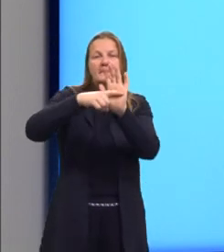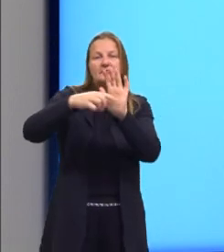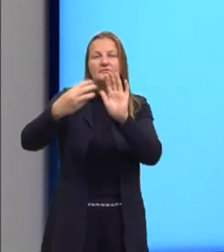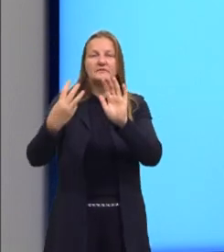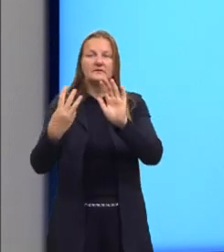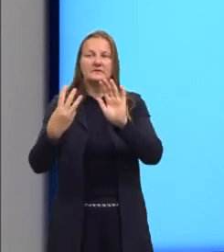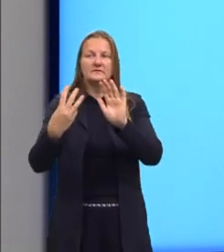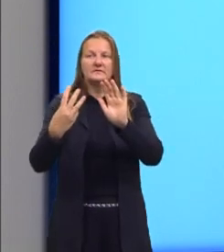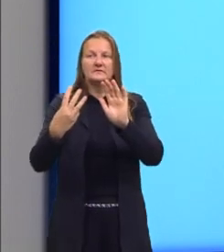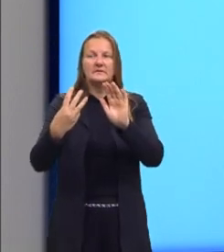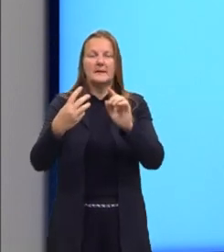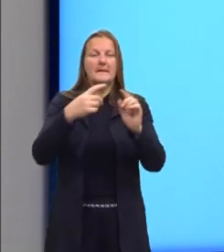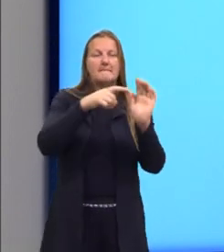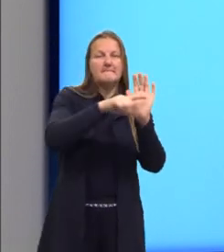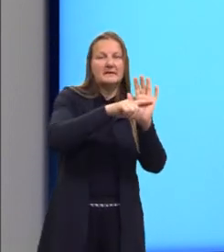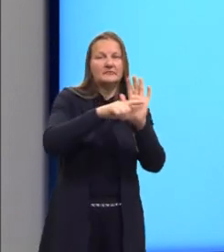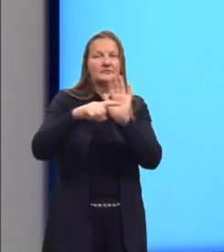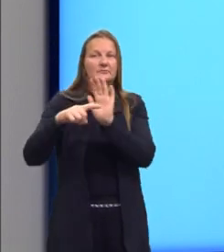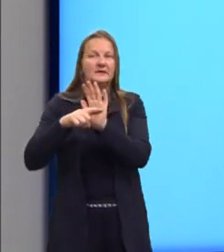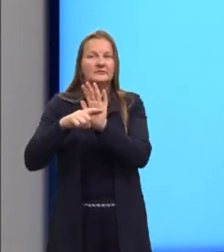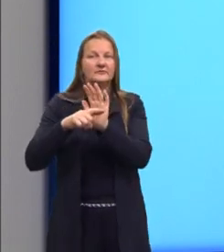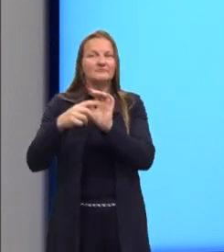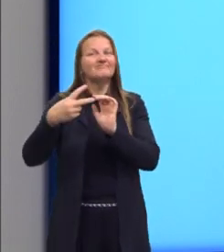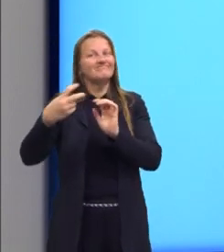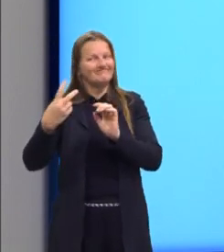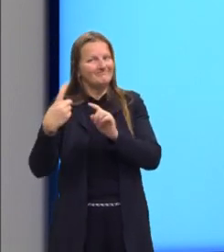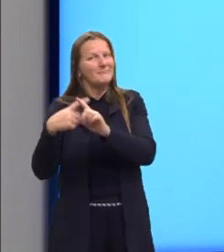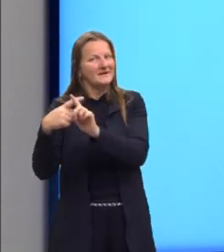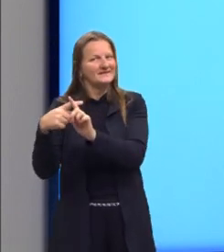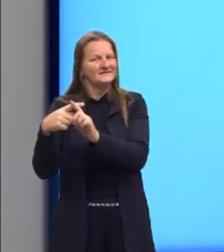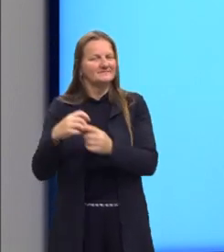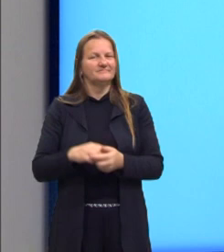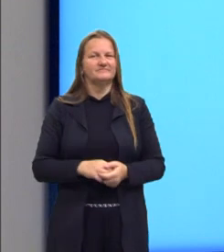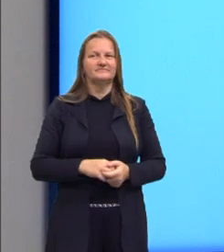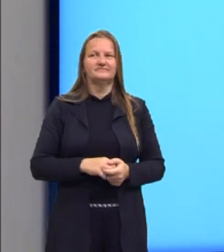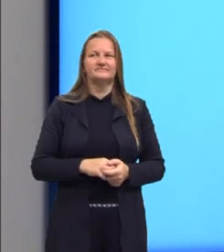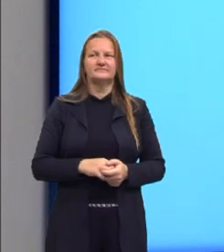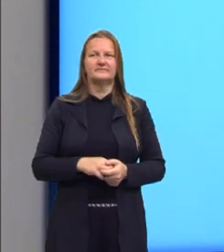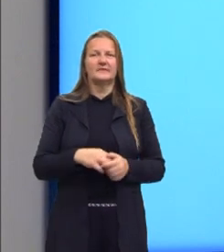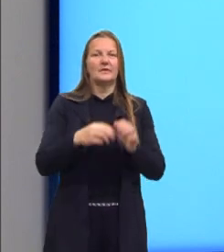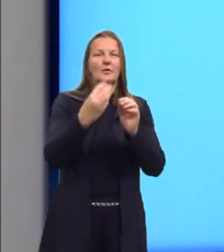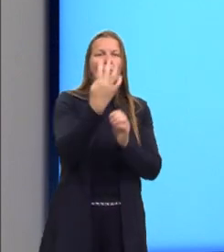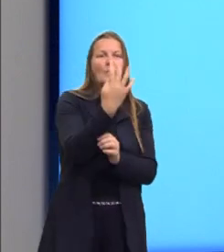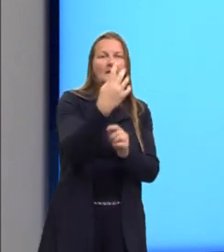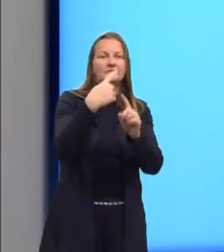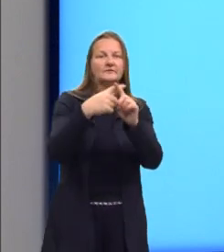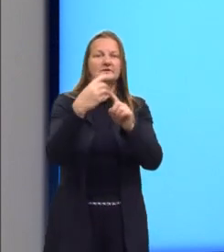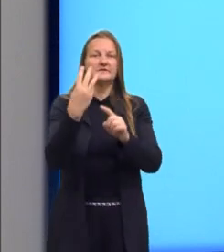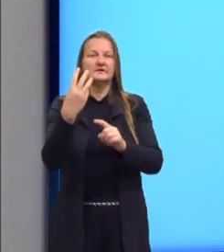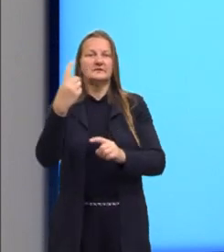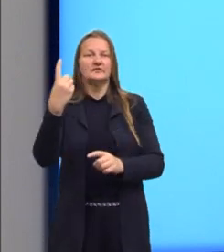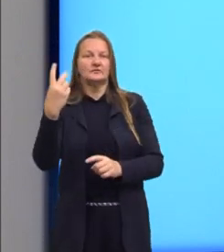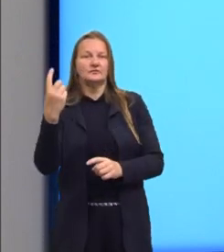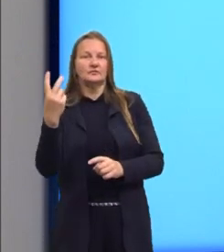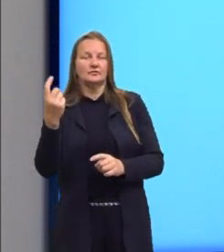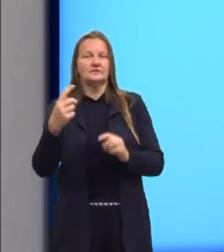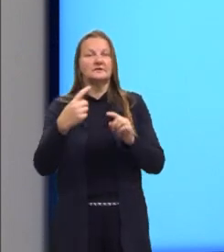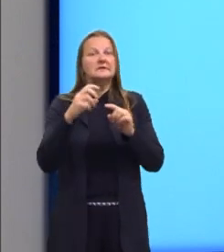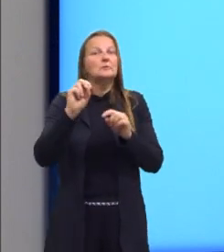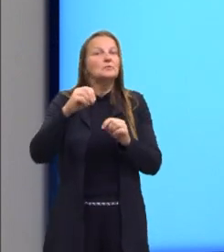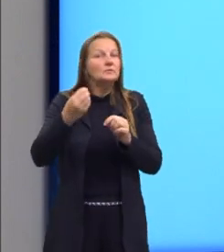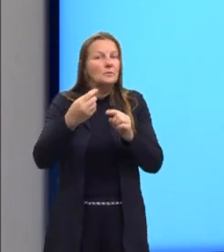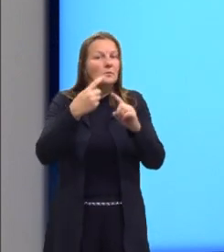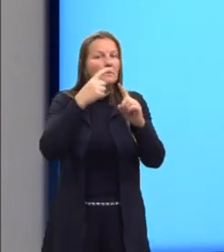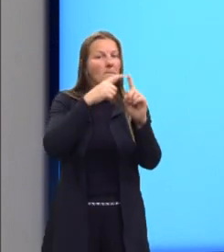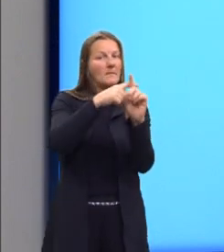então, menos com menos dá mais, né? E 4 vezes 3 é 12, então, ficaria mais 12 dentro